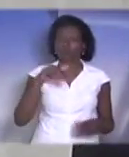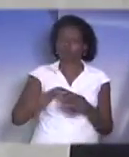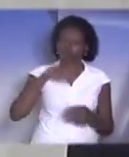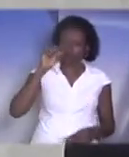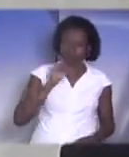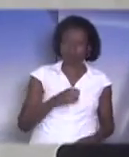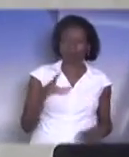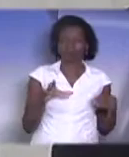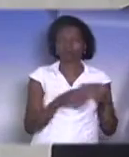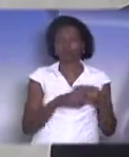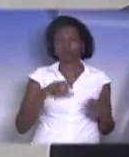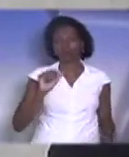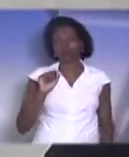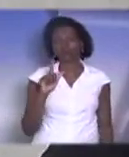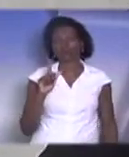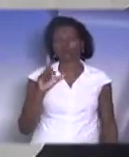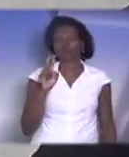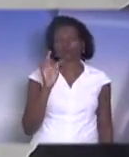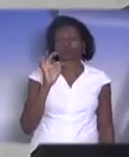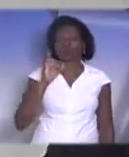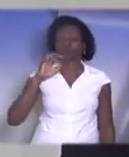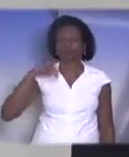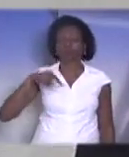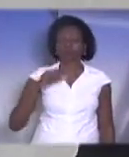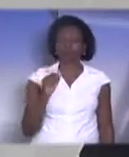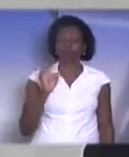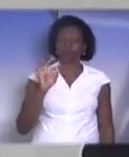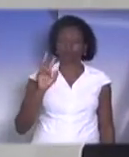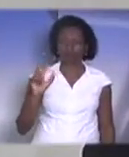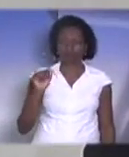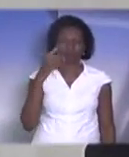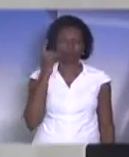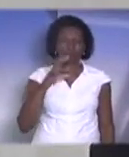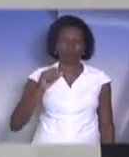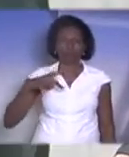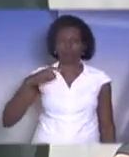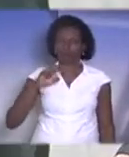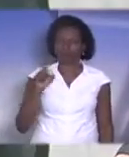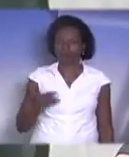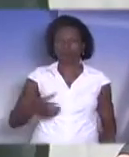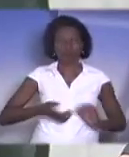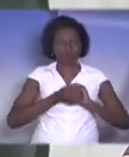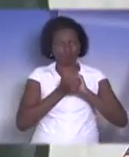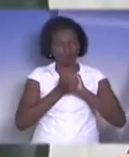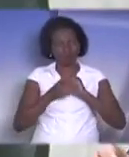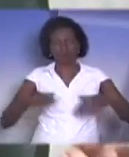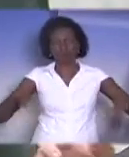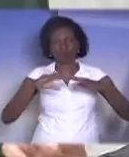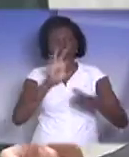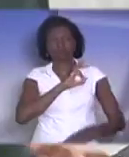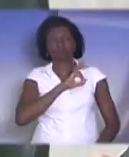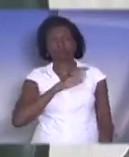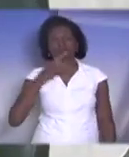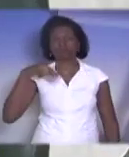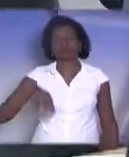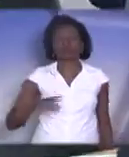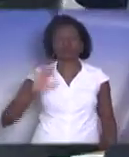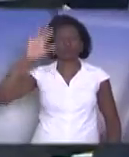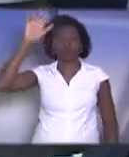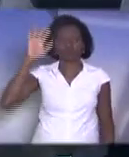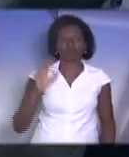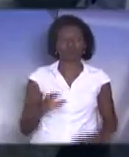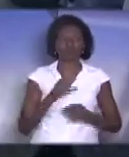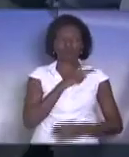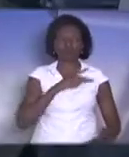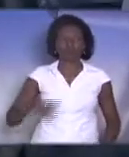aglutinativa do deputado Fernando Capês e cumprimentar toda a Polícia Militar. Está registrado o voto de vossa excelência. Pela ordem, presidente.